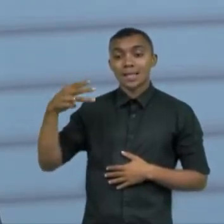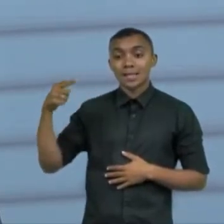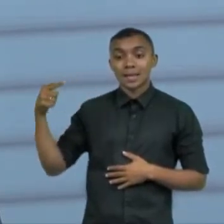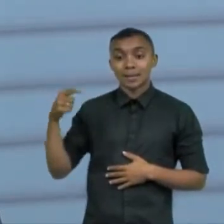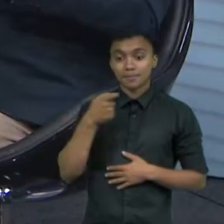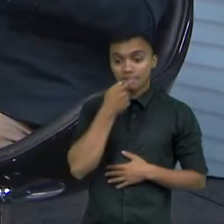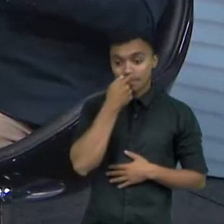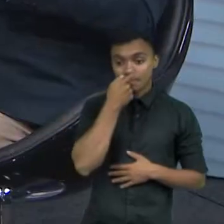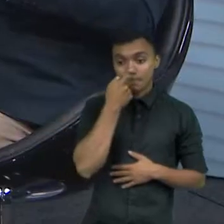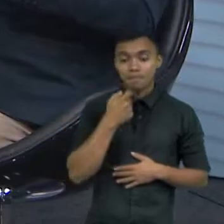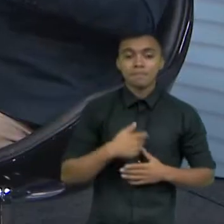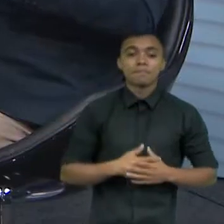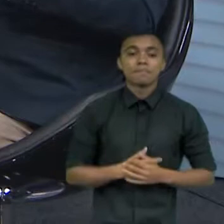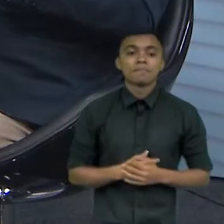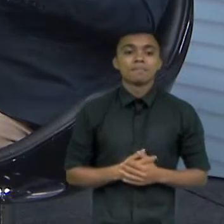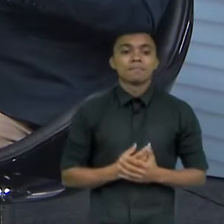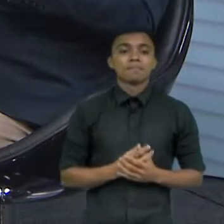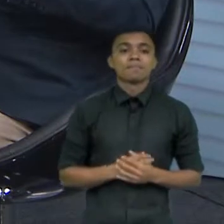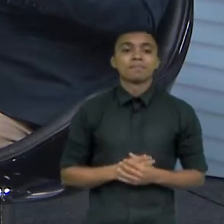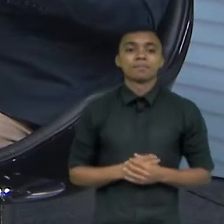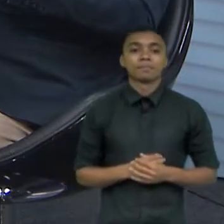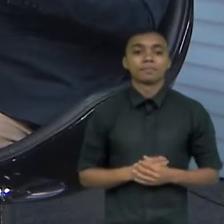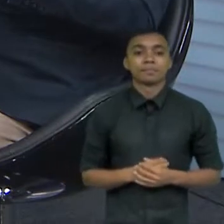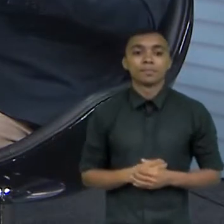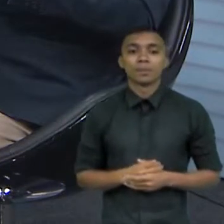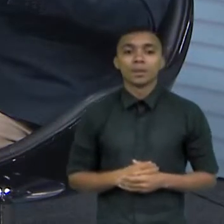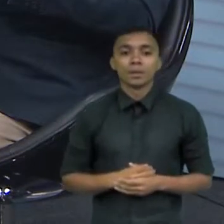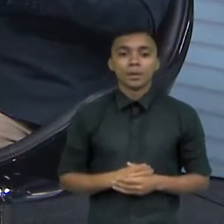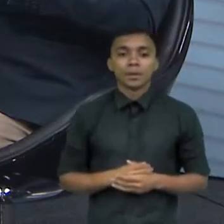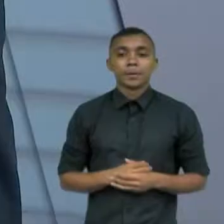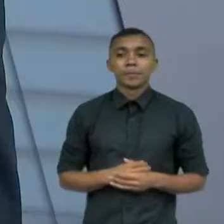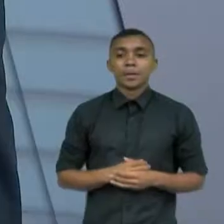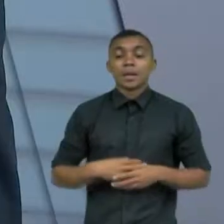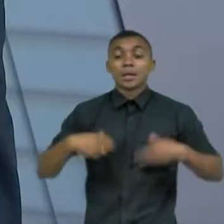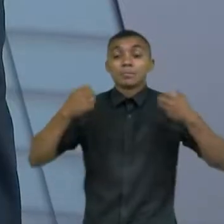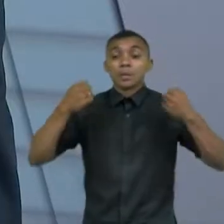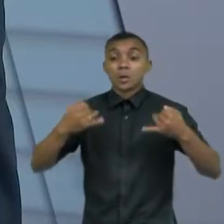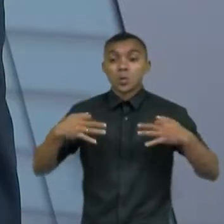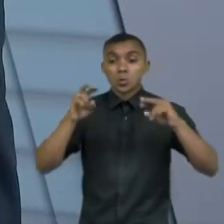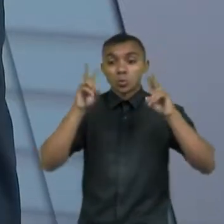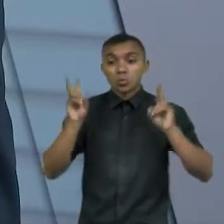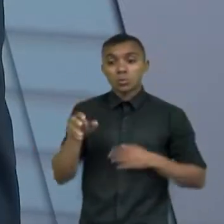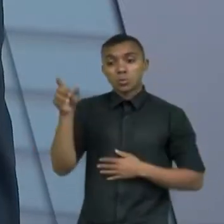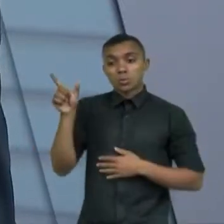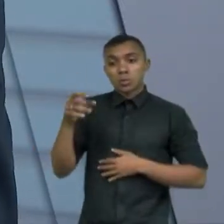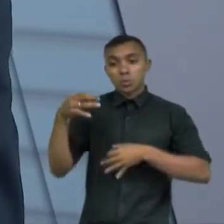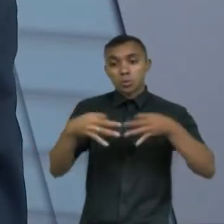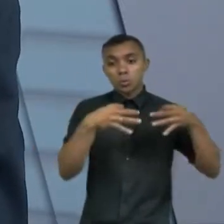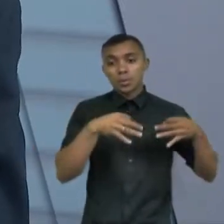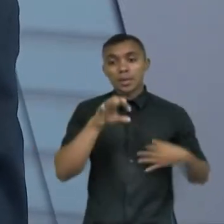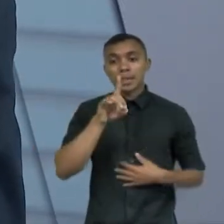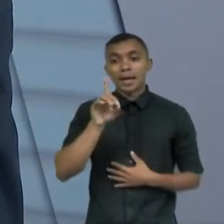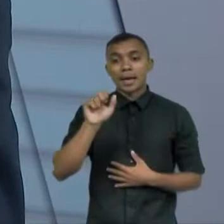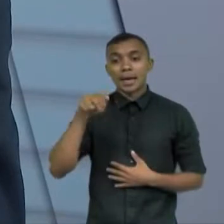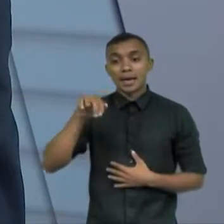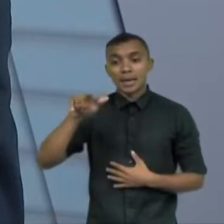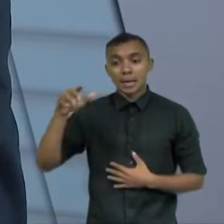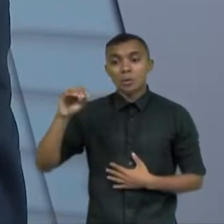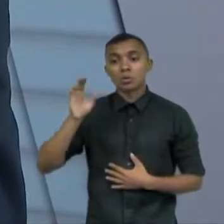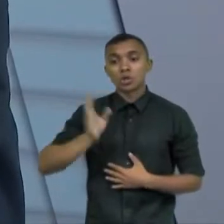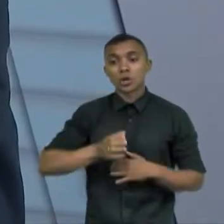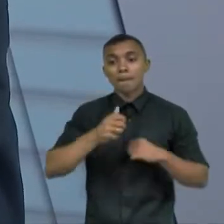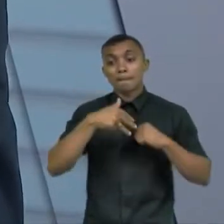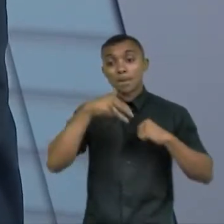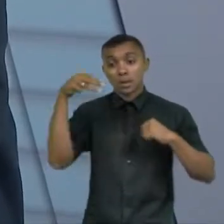muito bem doutora Fabiana a senhora citou aí o doutor Danilo juiz federal que é mestre doutor em direito doutor já não é uma